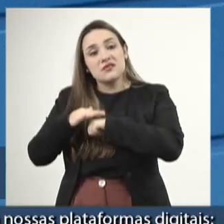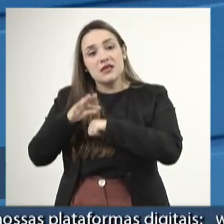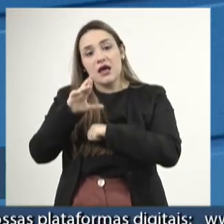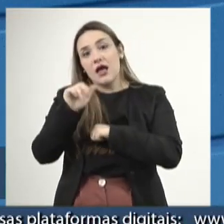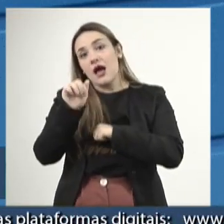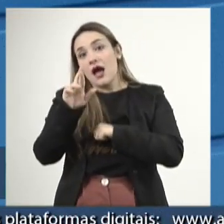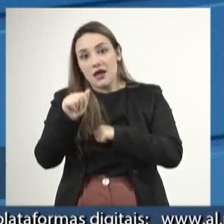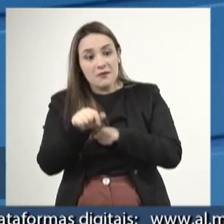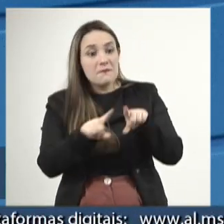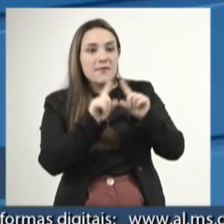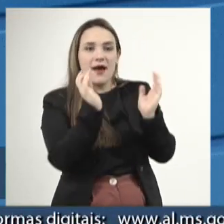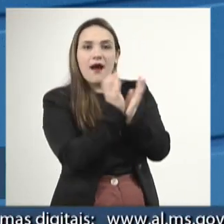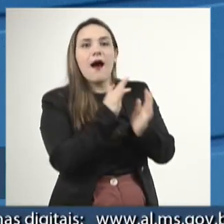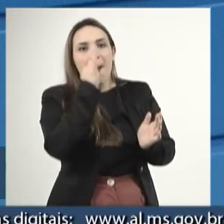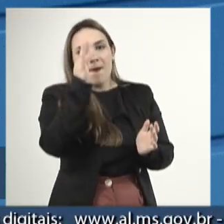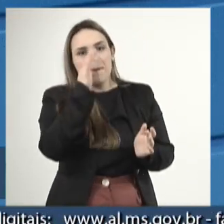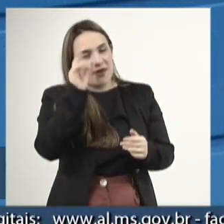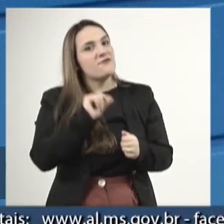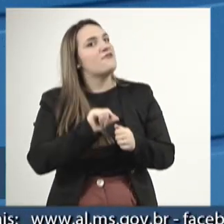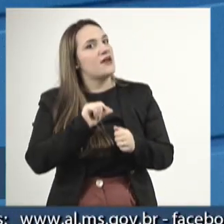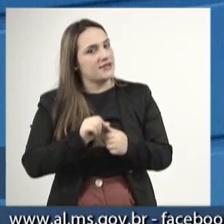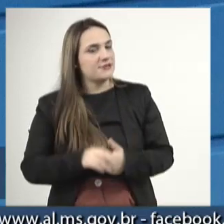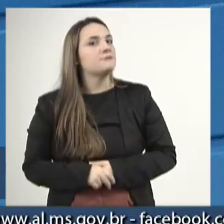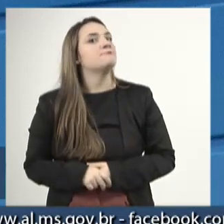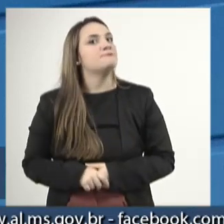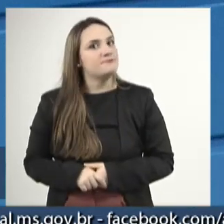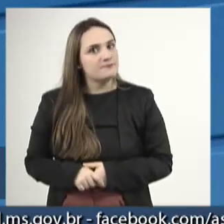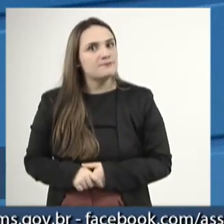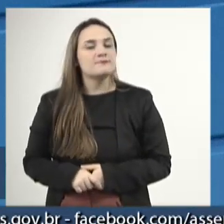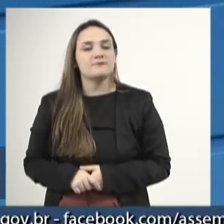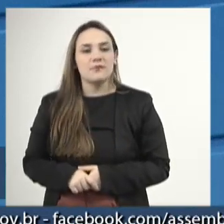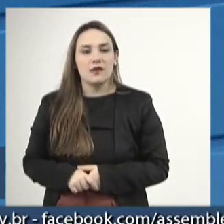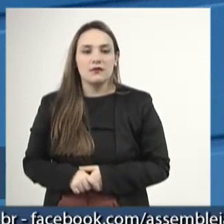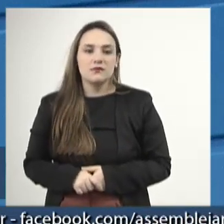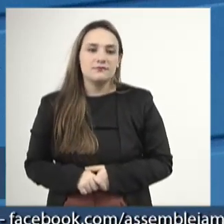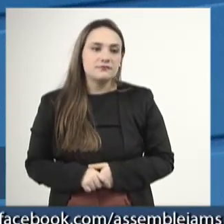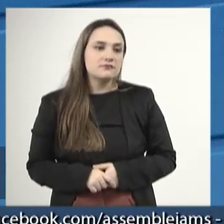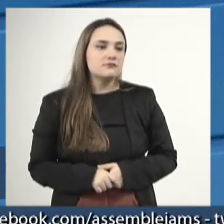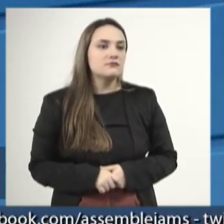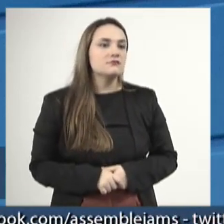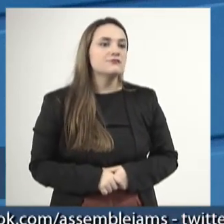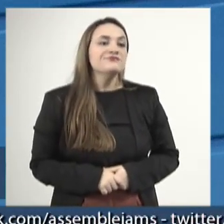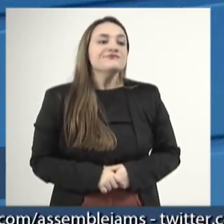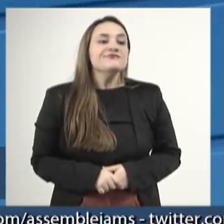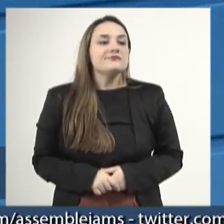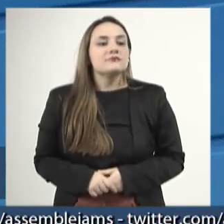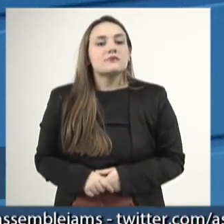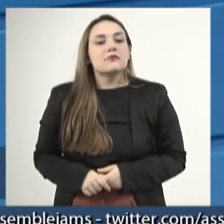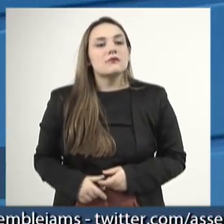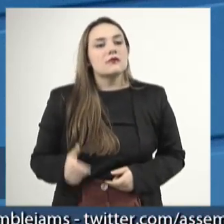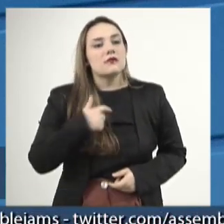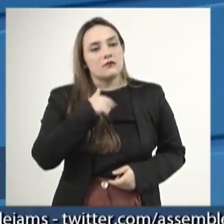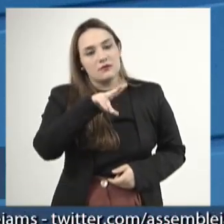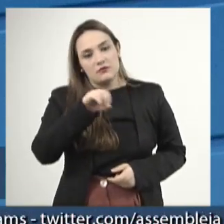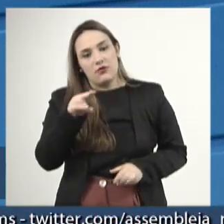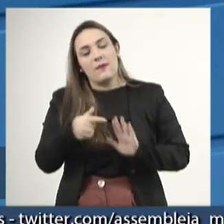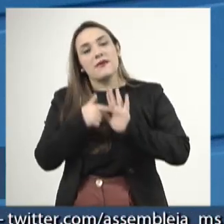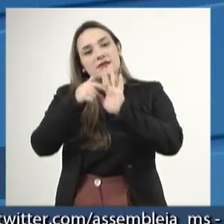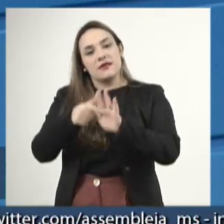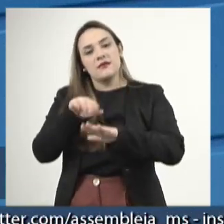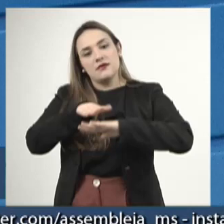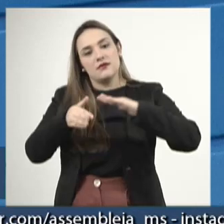Então, senhor presidente, é com alegria que eu vou apresentar, apresentar à mesa brevemente uma moção